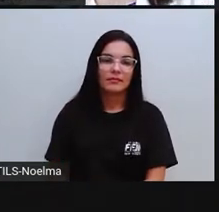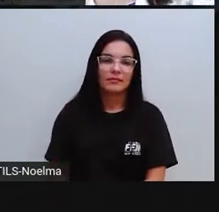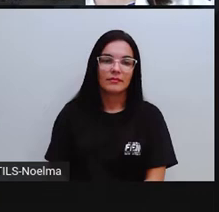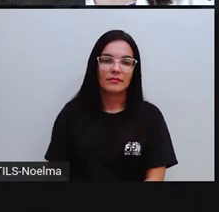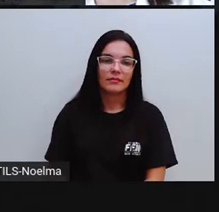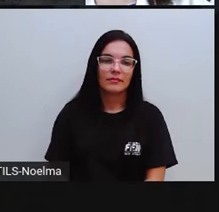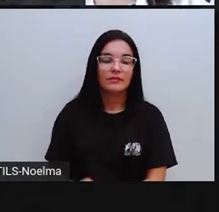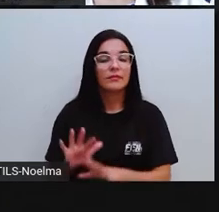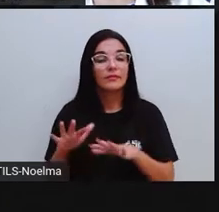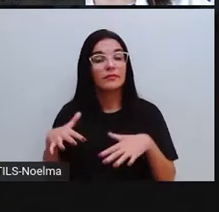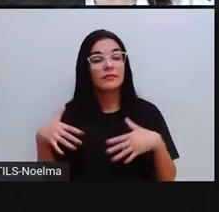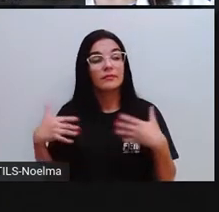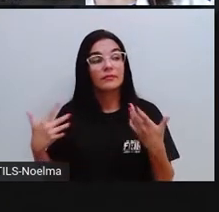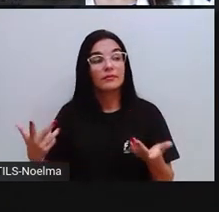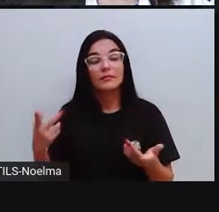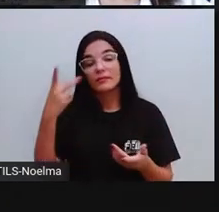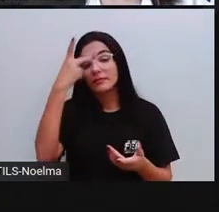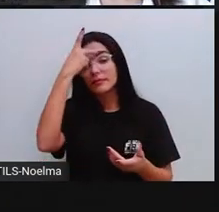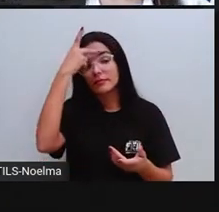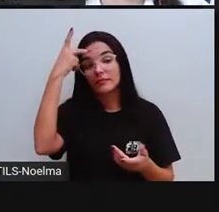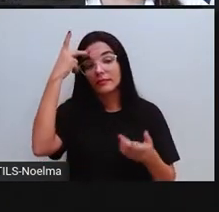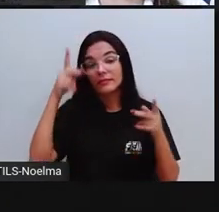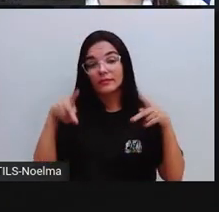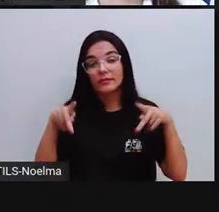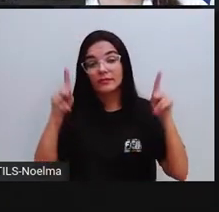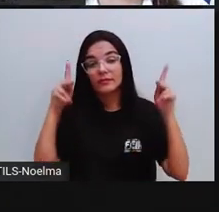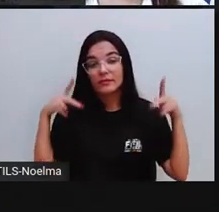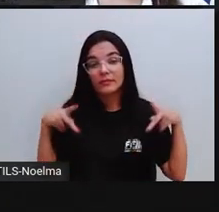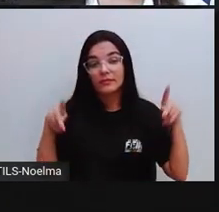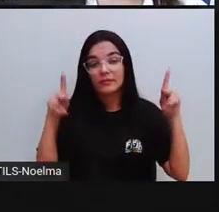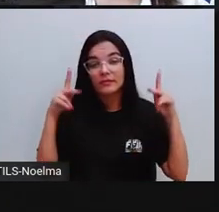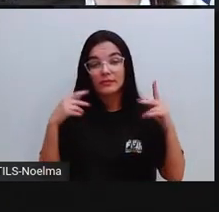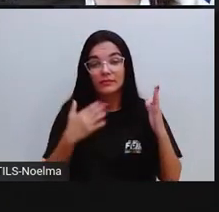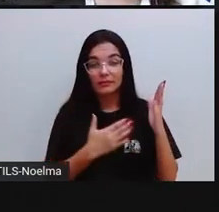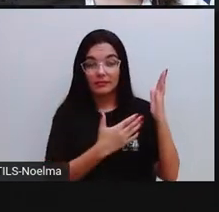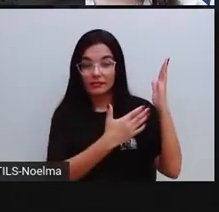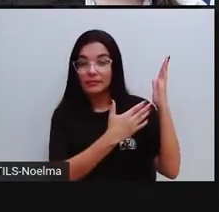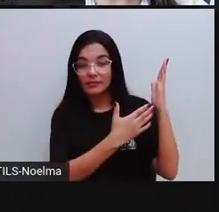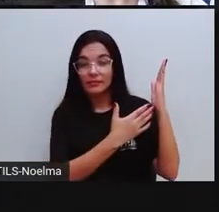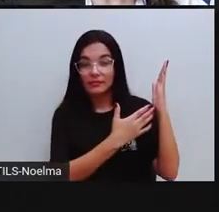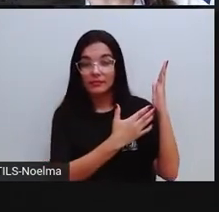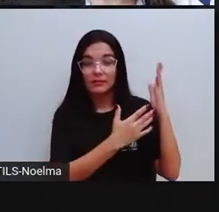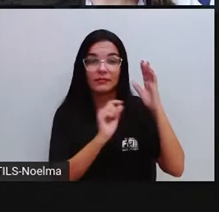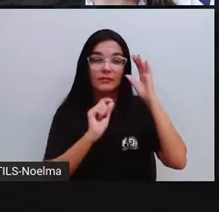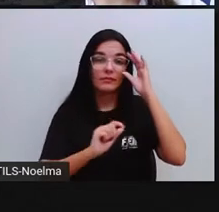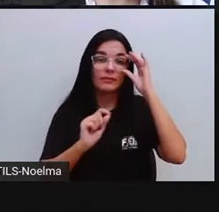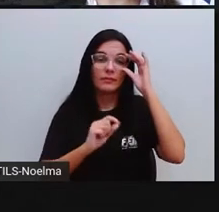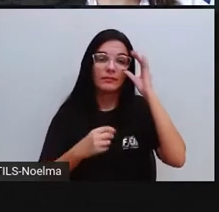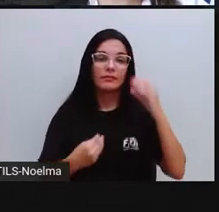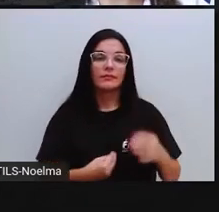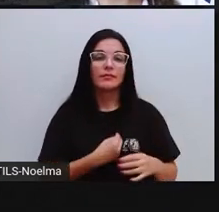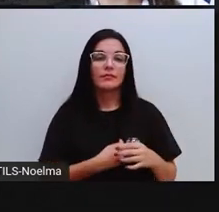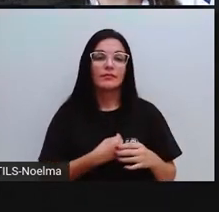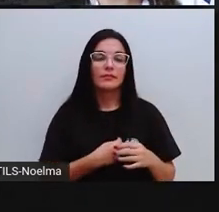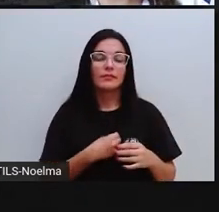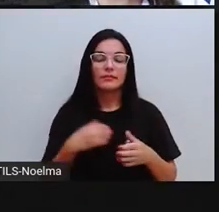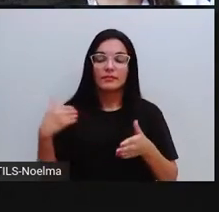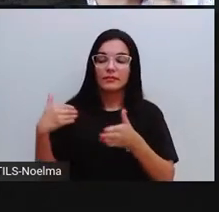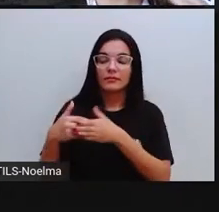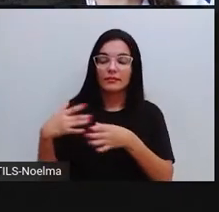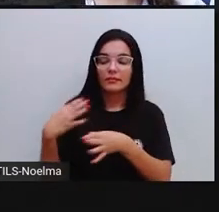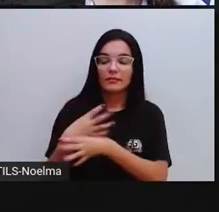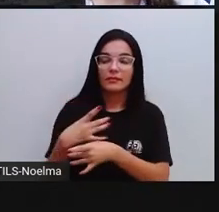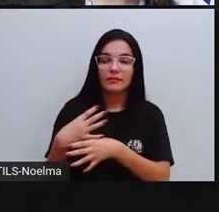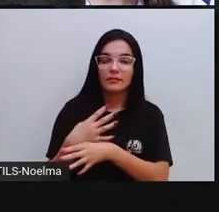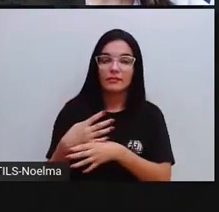o povo, né, os indígenas tupiniquins, ou tupis, eles hoje habitam onde